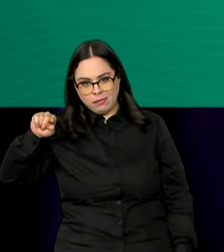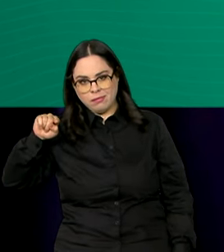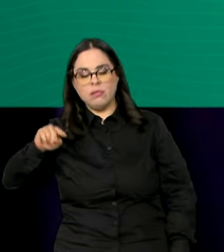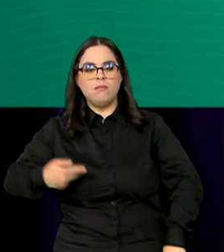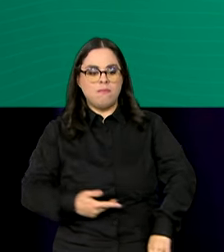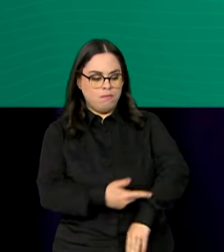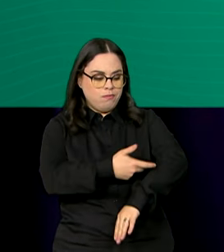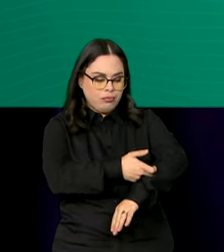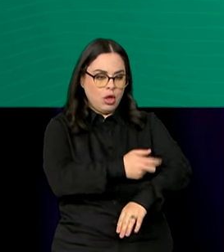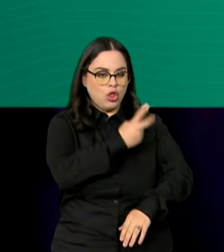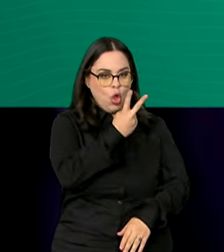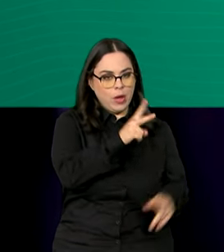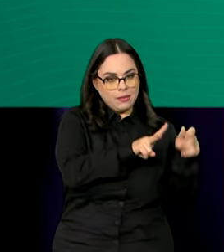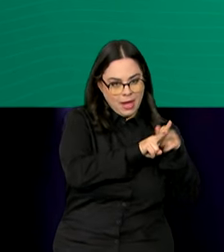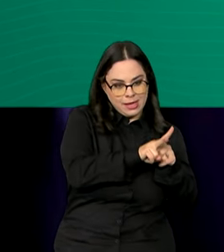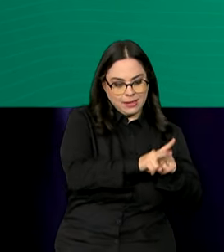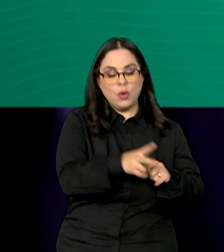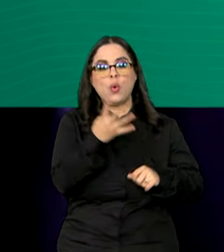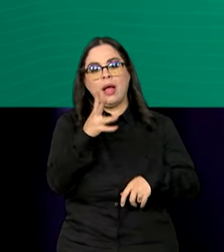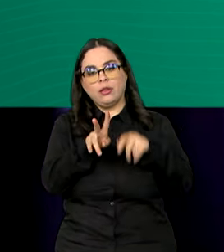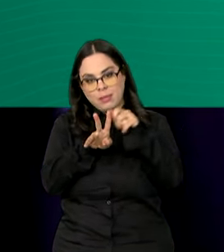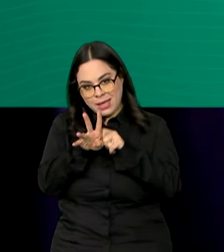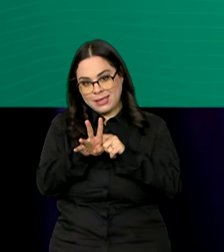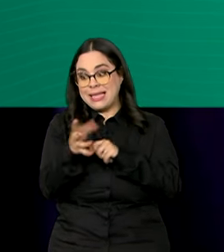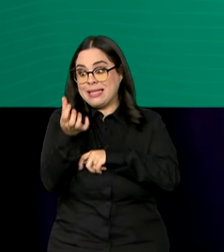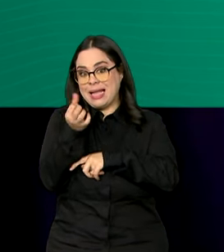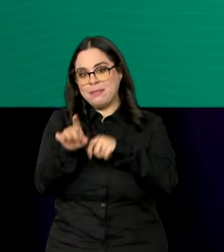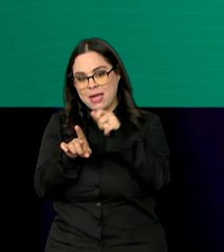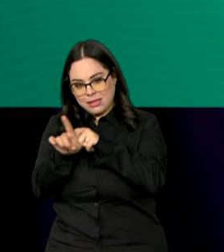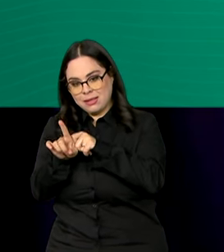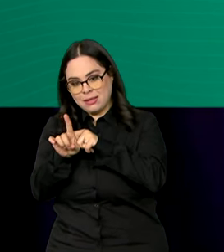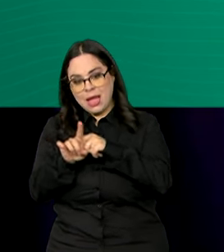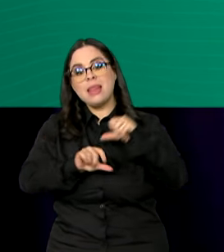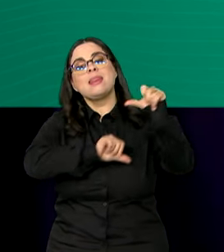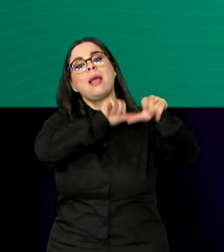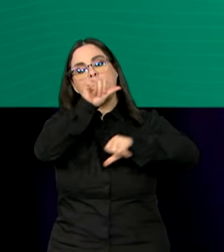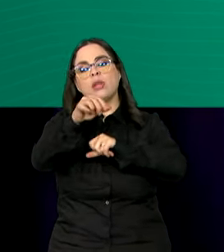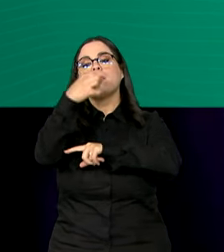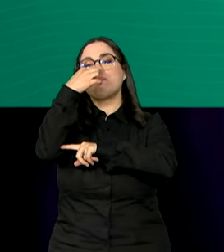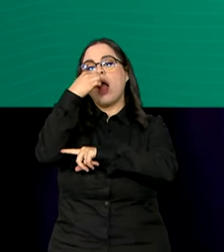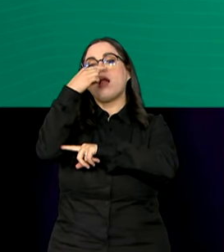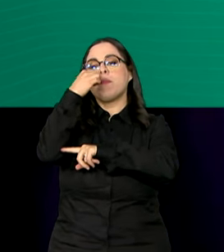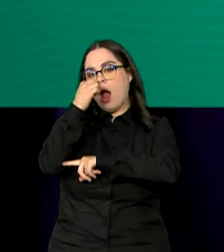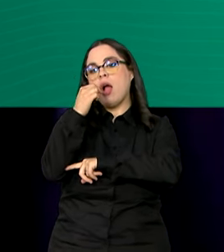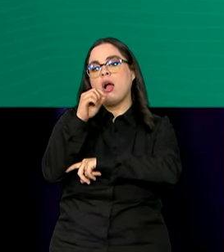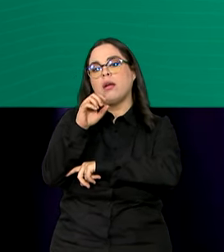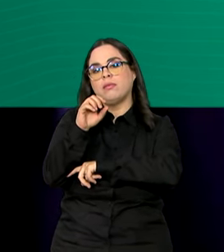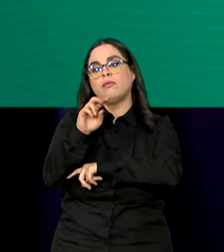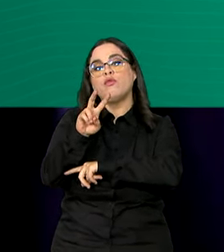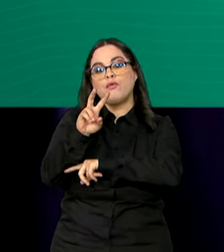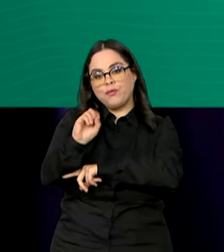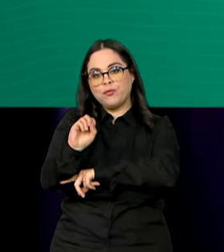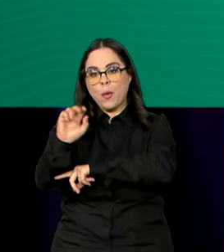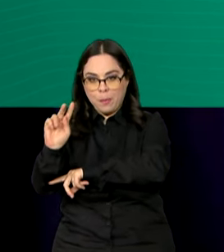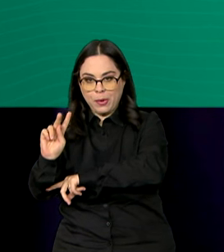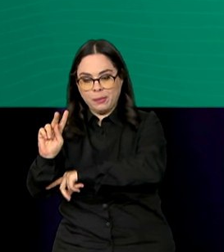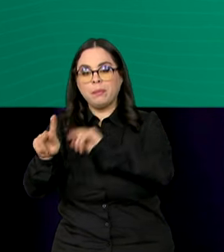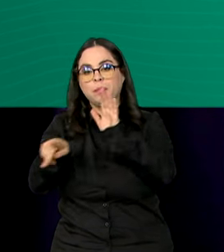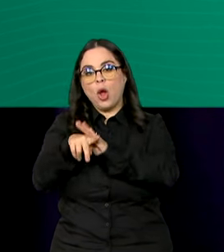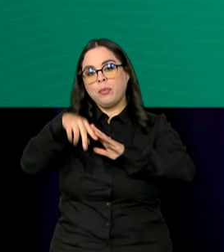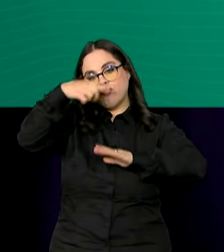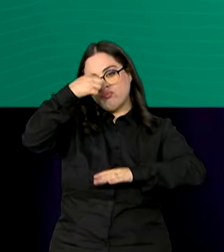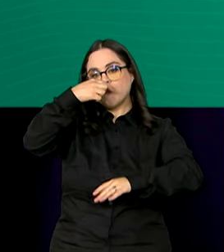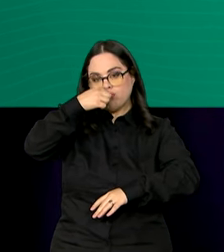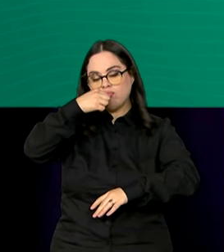e 6 meses de idade. Depois, recebe a vacina oral da poliomielite, a VOP, em gotinha,